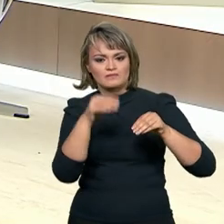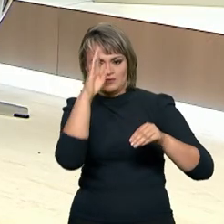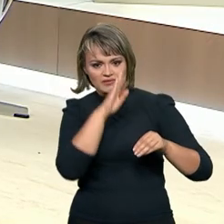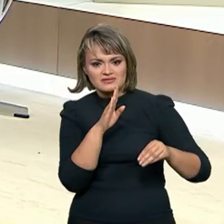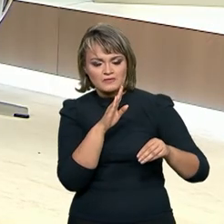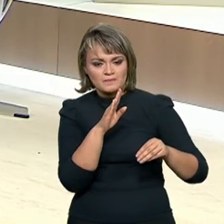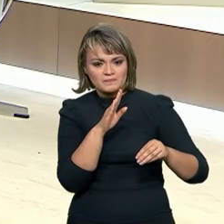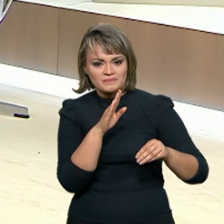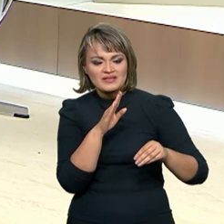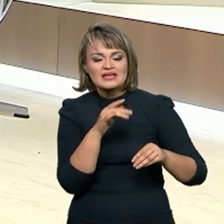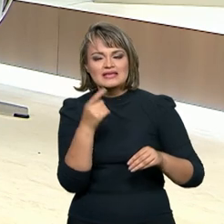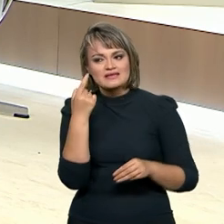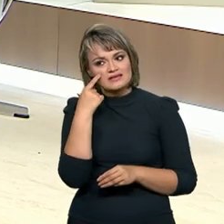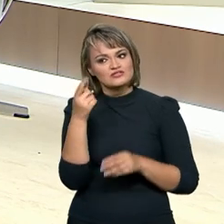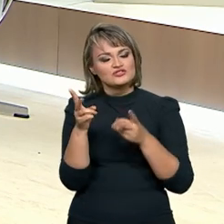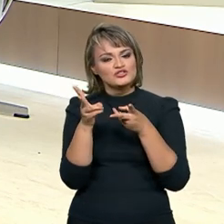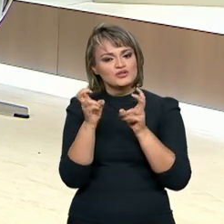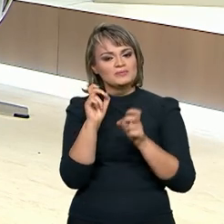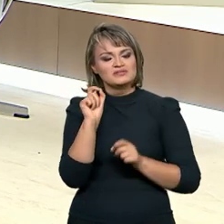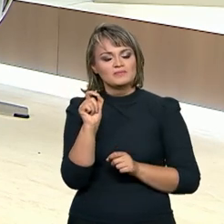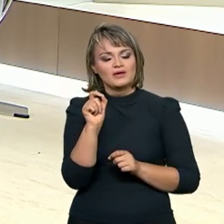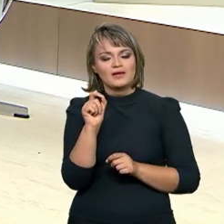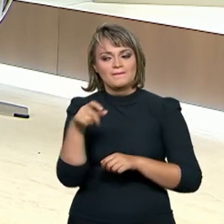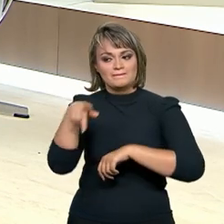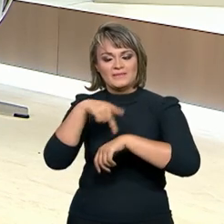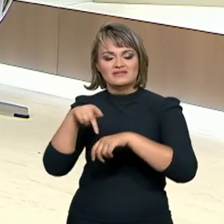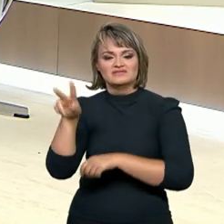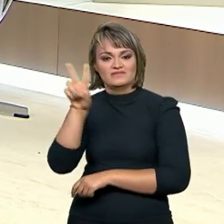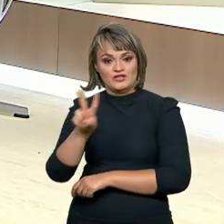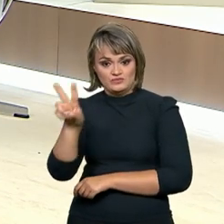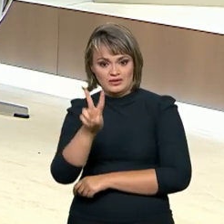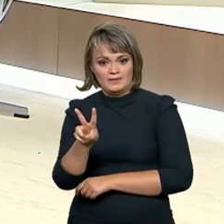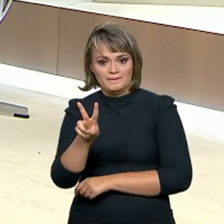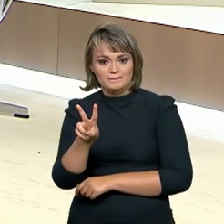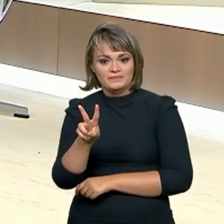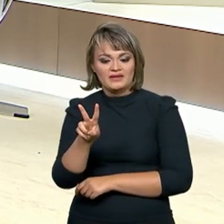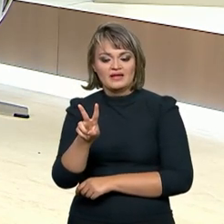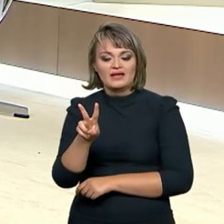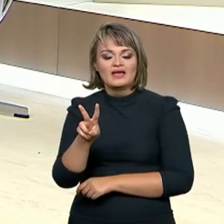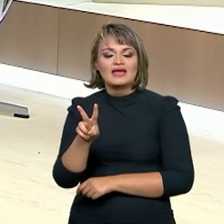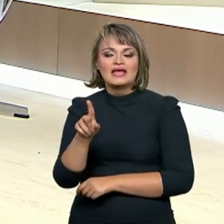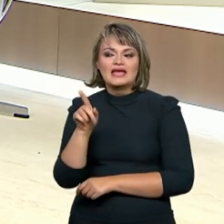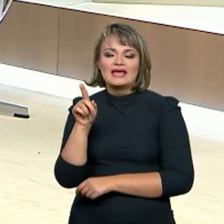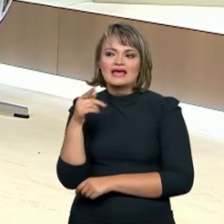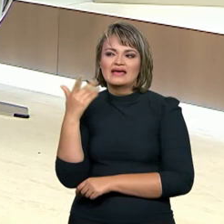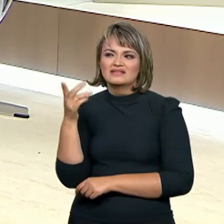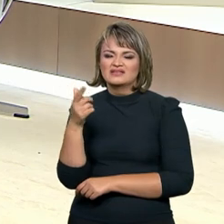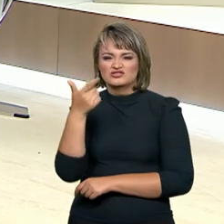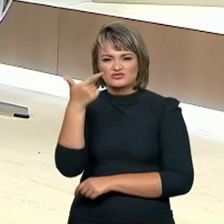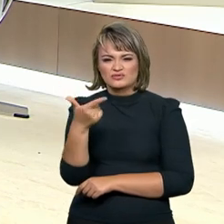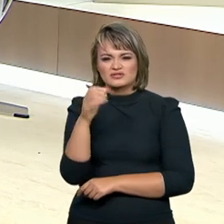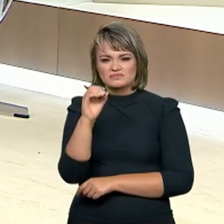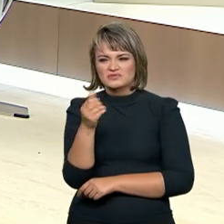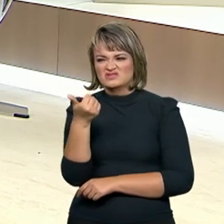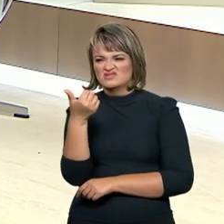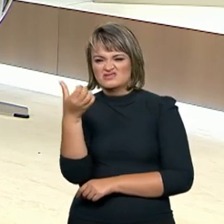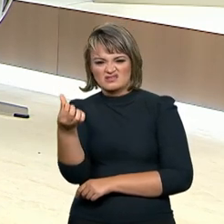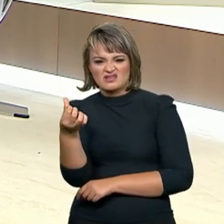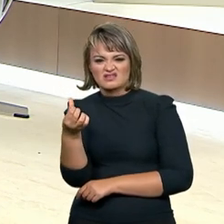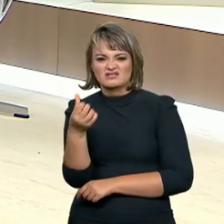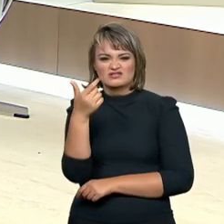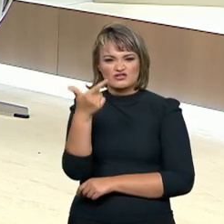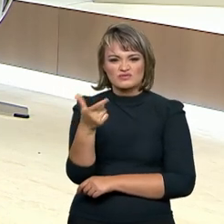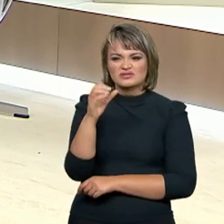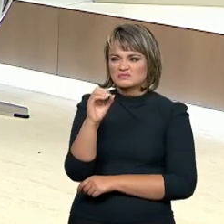migrantes. E aí a gente vê a questão dos venezuelanos que estão imigrando desde 2016, 2017.